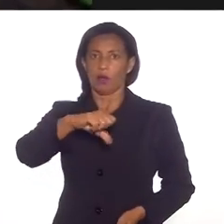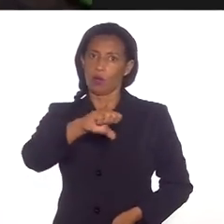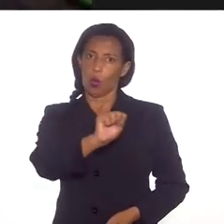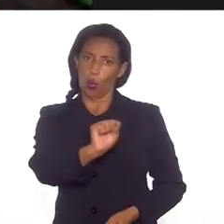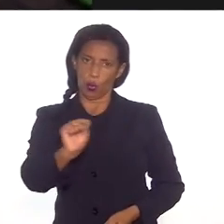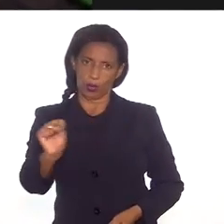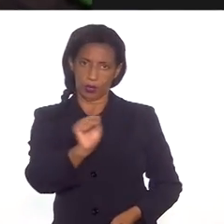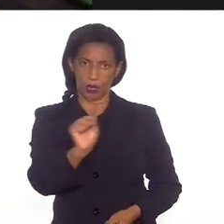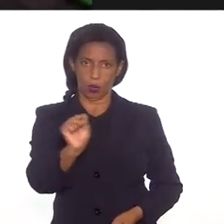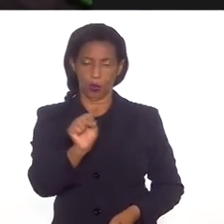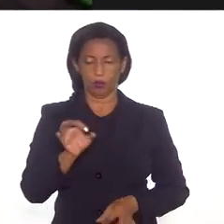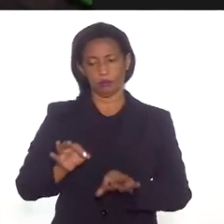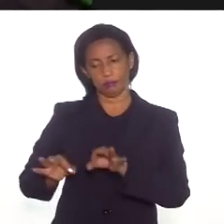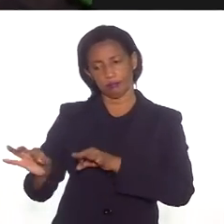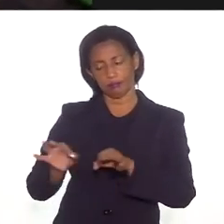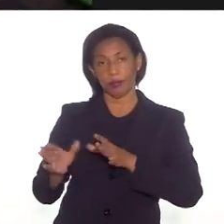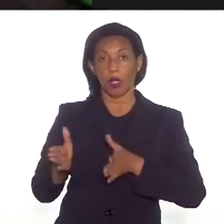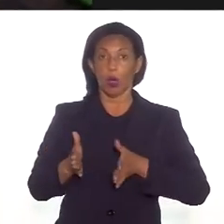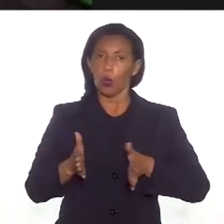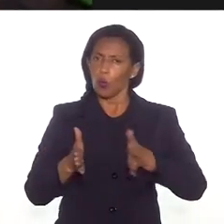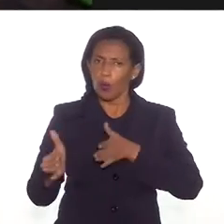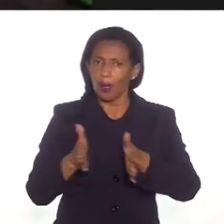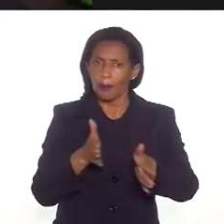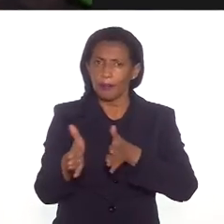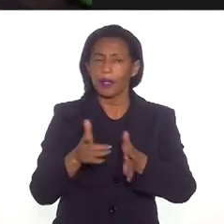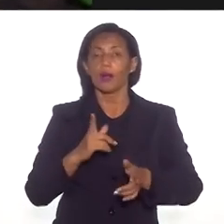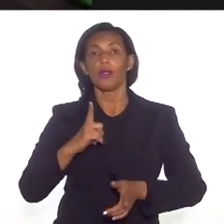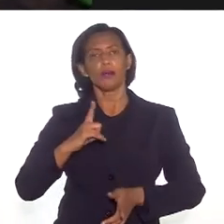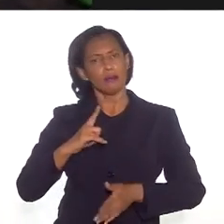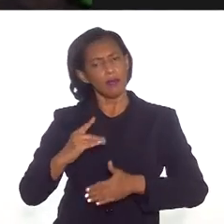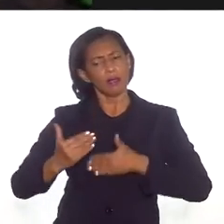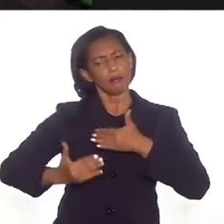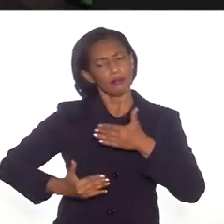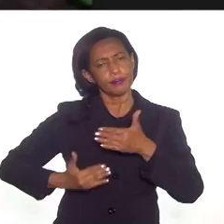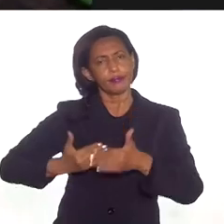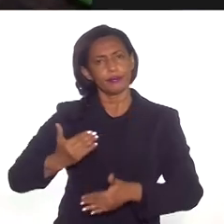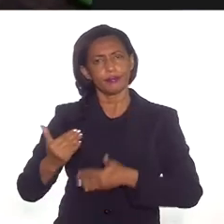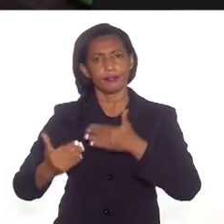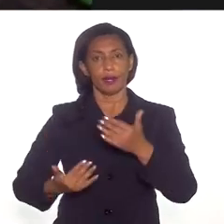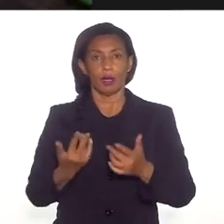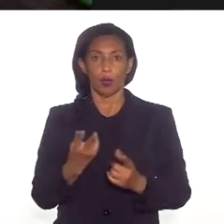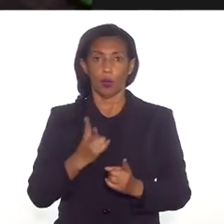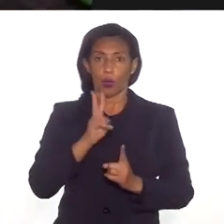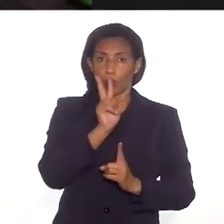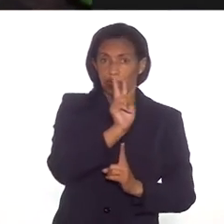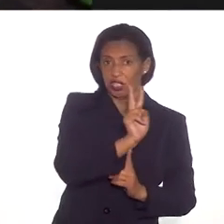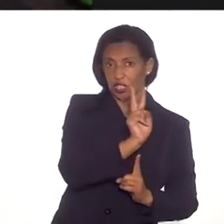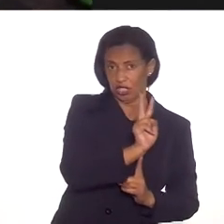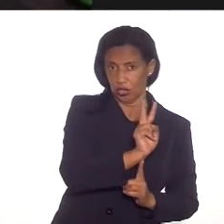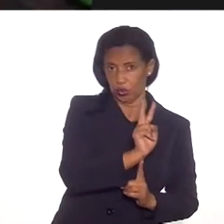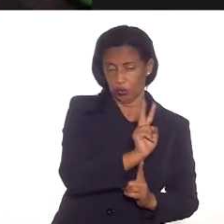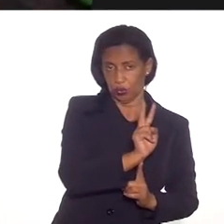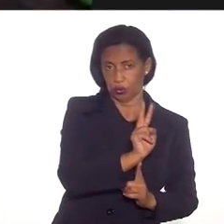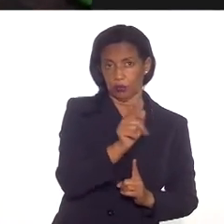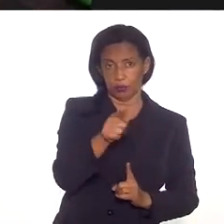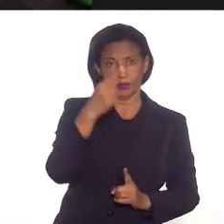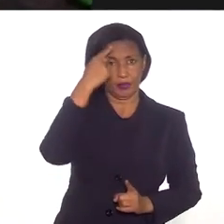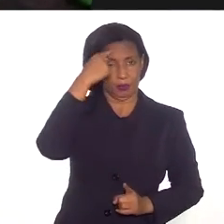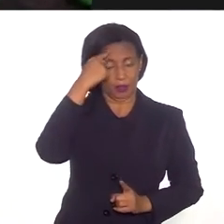tentando estabelecer. Um caminho que tem avançado na compreensão disso. Os indígenas, para você ter uma ideia,